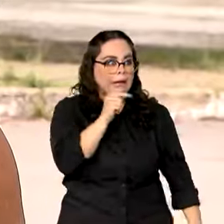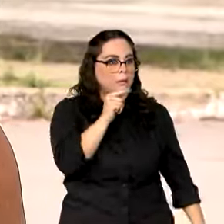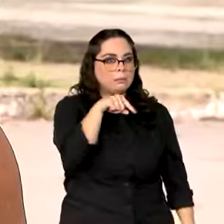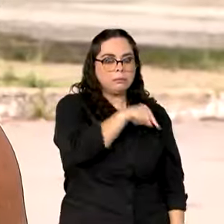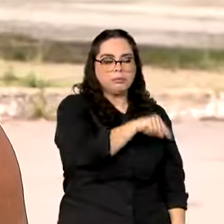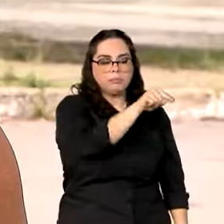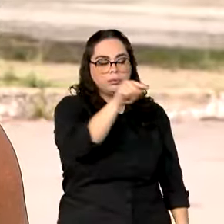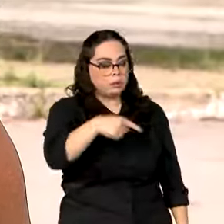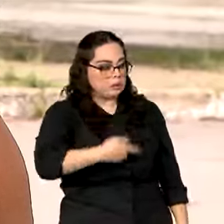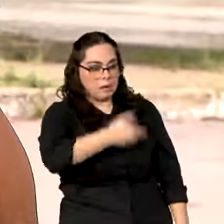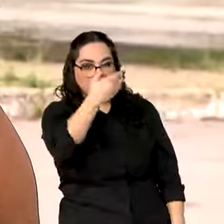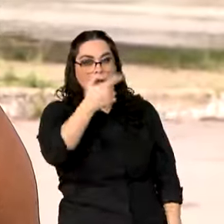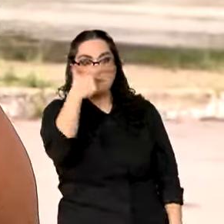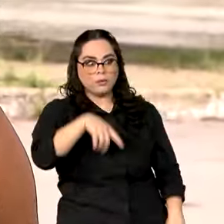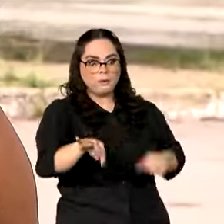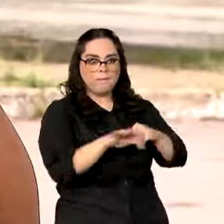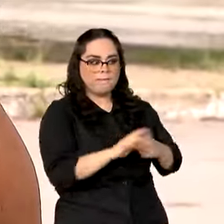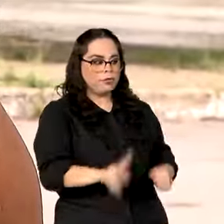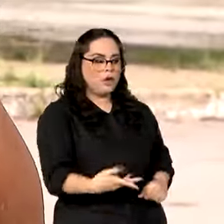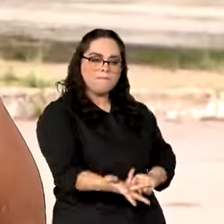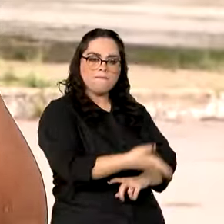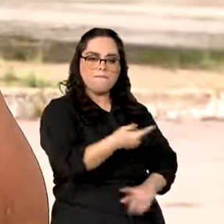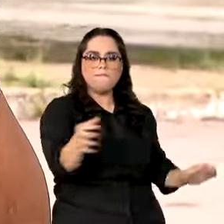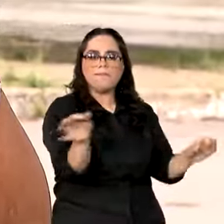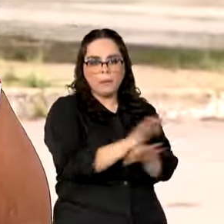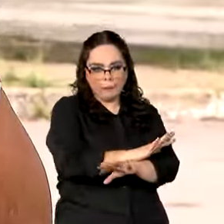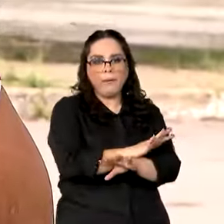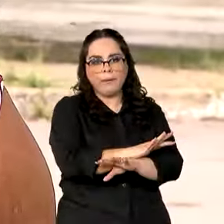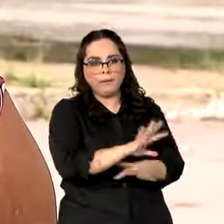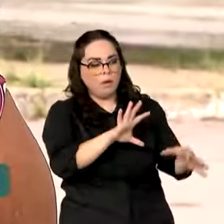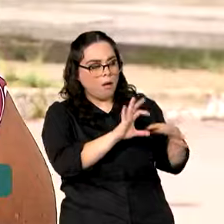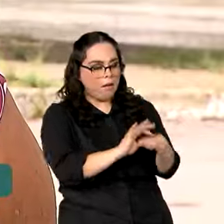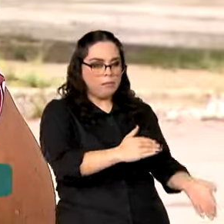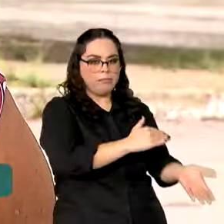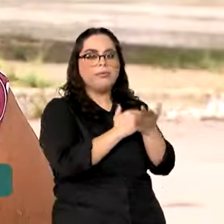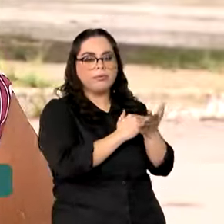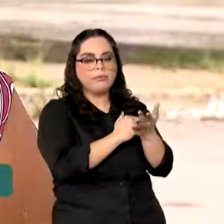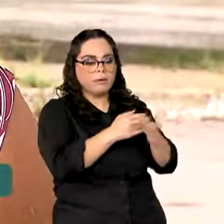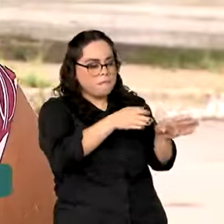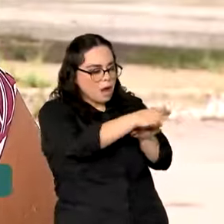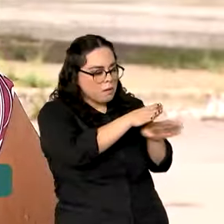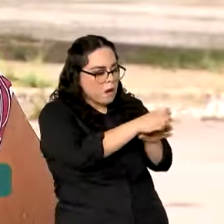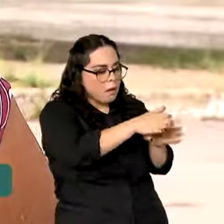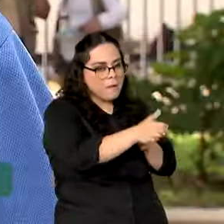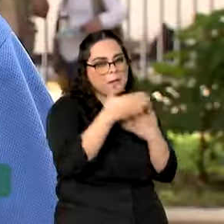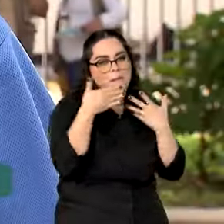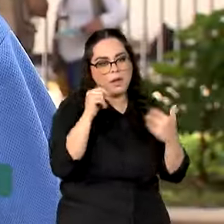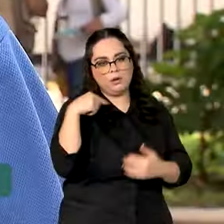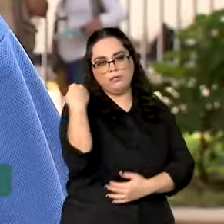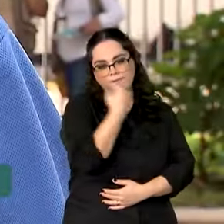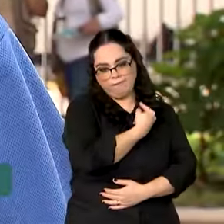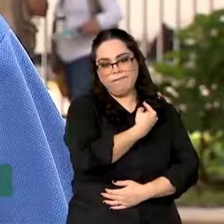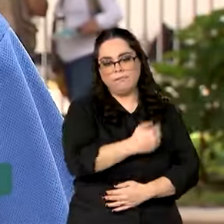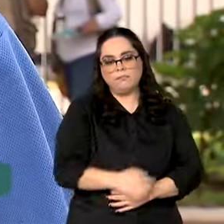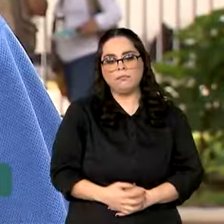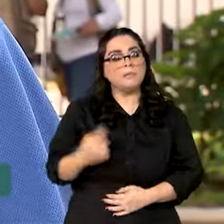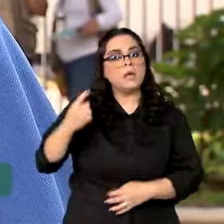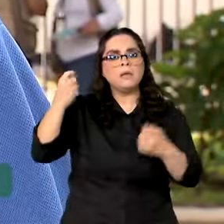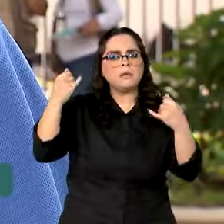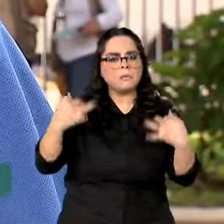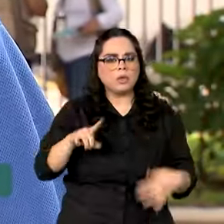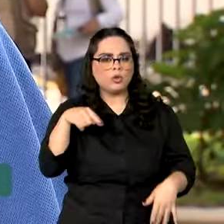coisa, mas os técnicos já tem mais habilidade e tudo, aí já orienta melhor a gente, né? Nossa ação